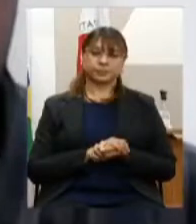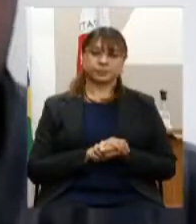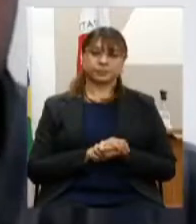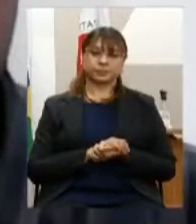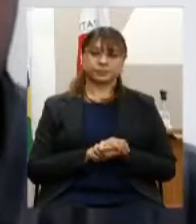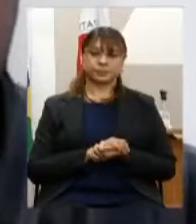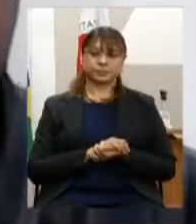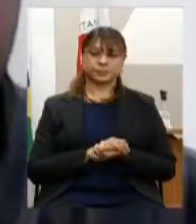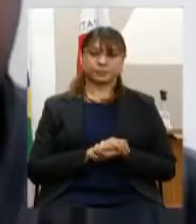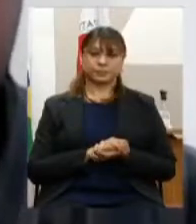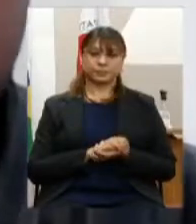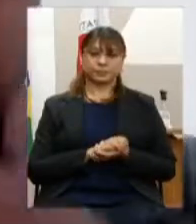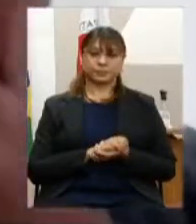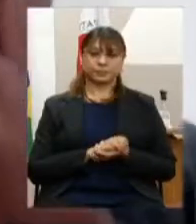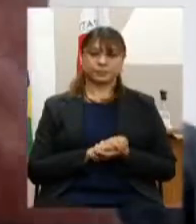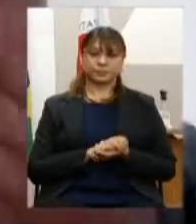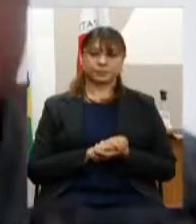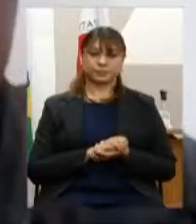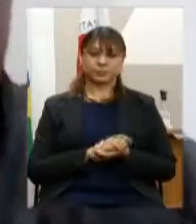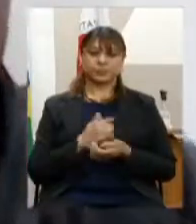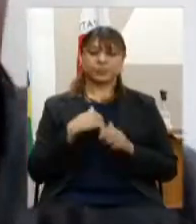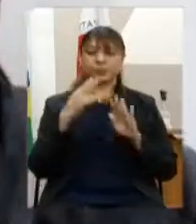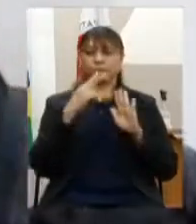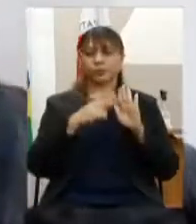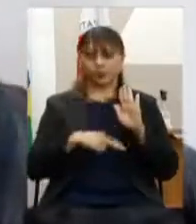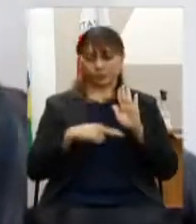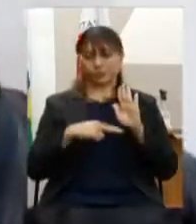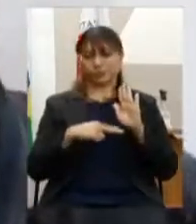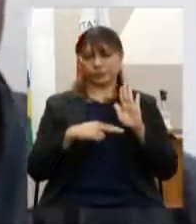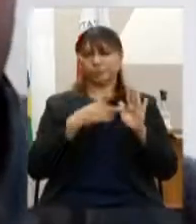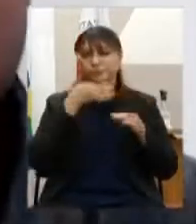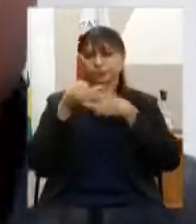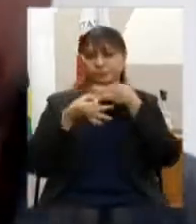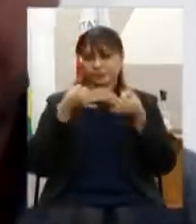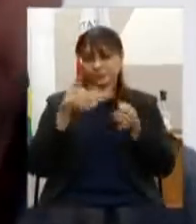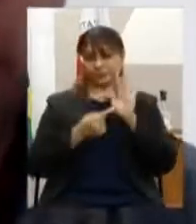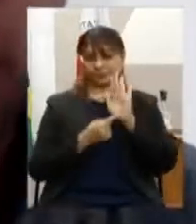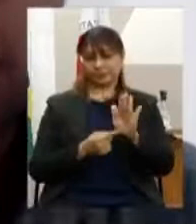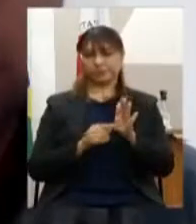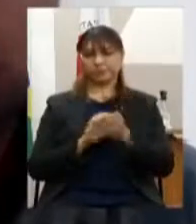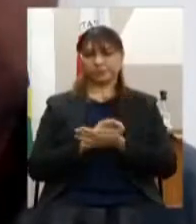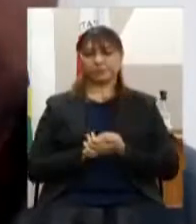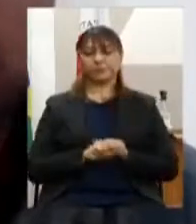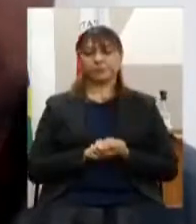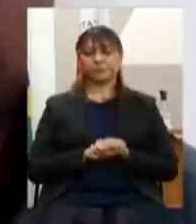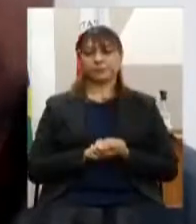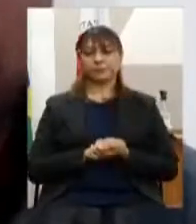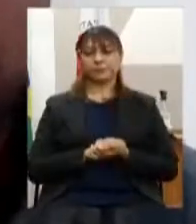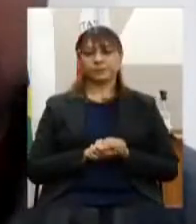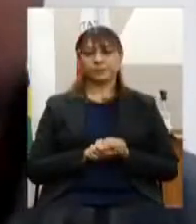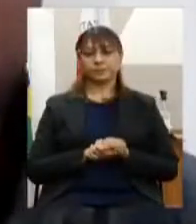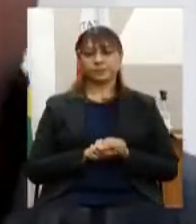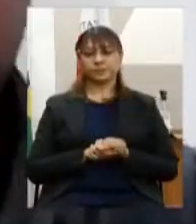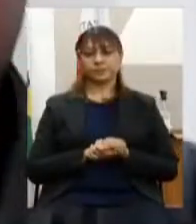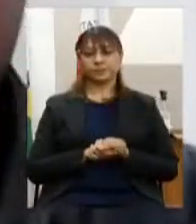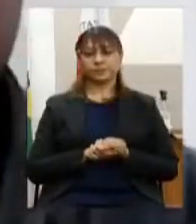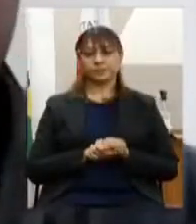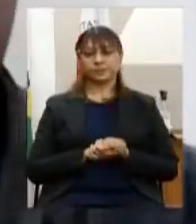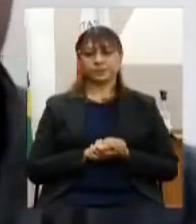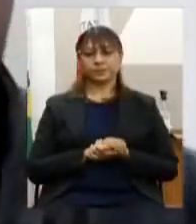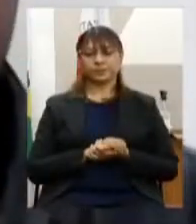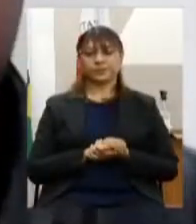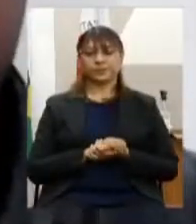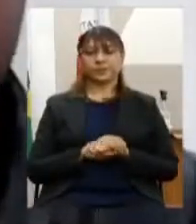Vou fazer a leitura das sugestões apresentadas no último encontro nosso, que